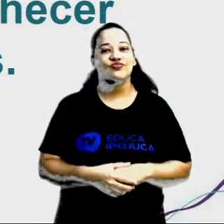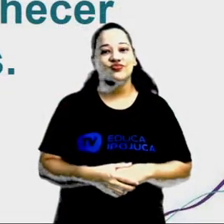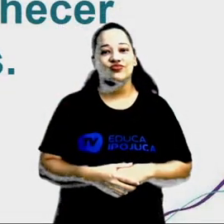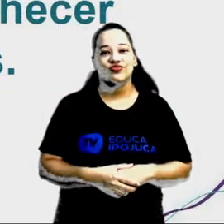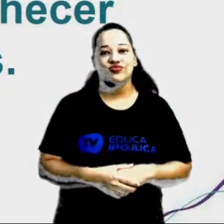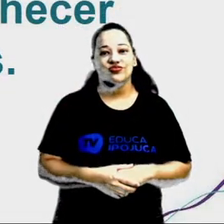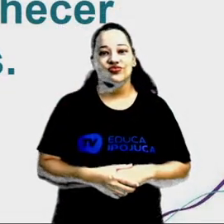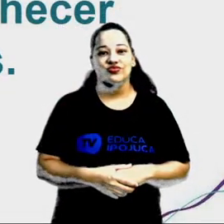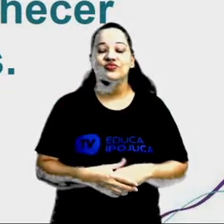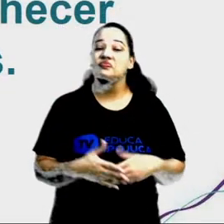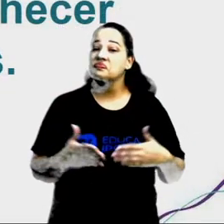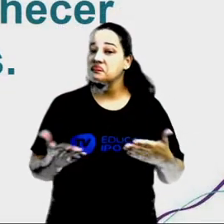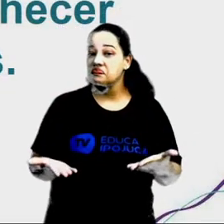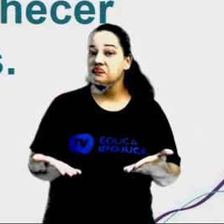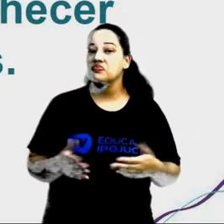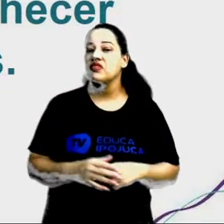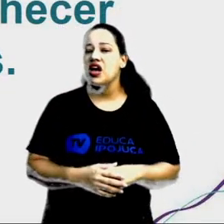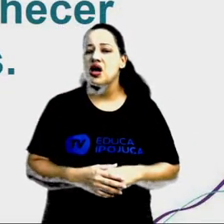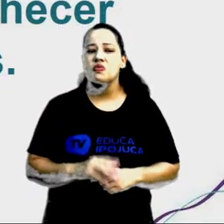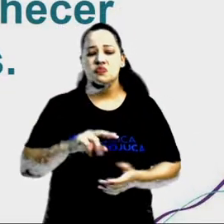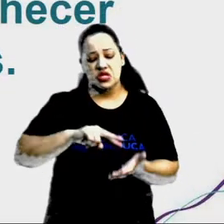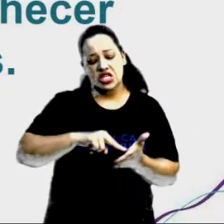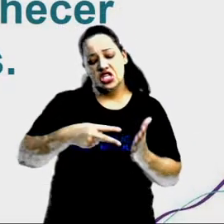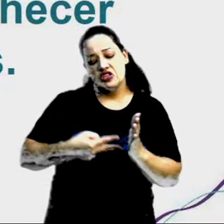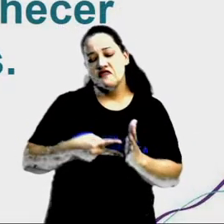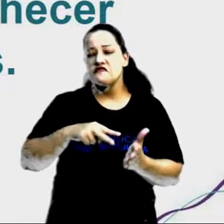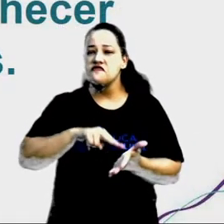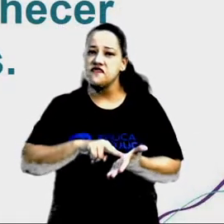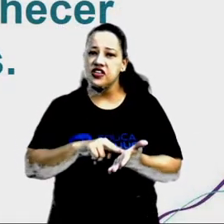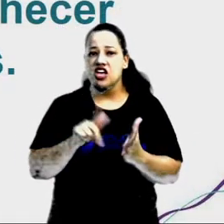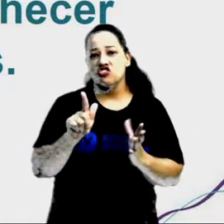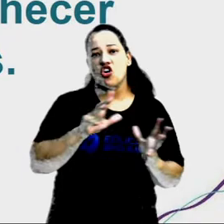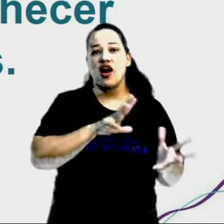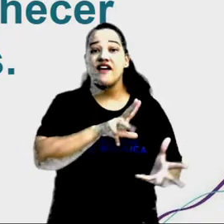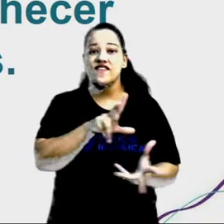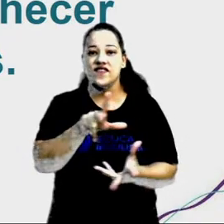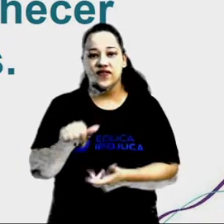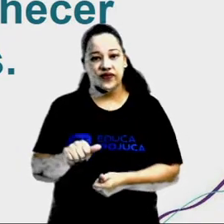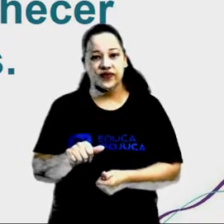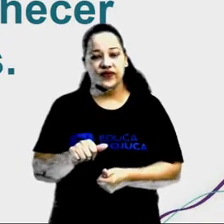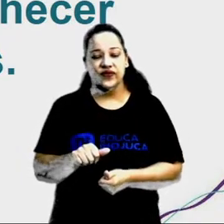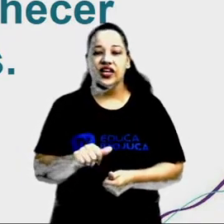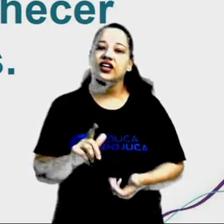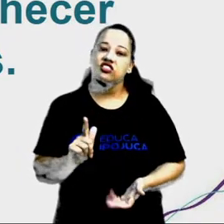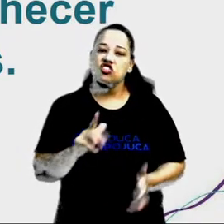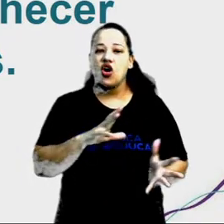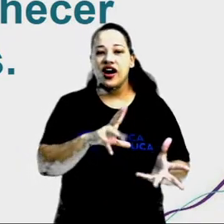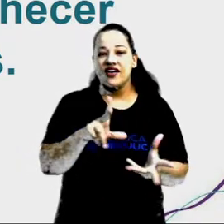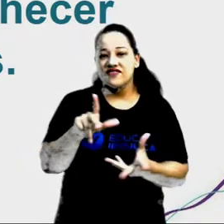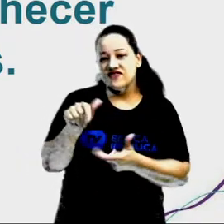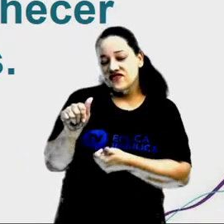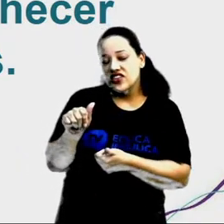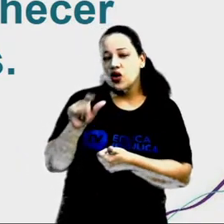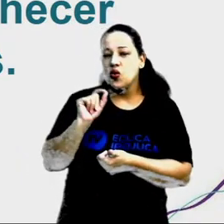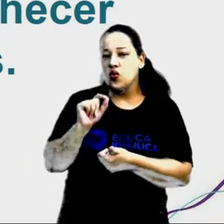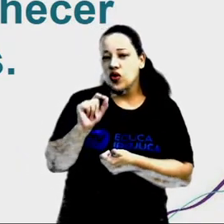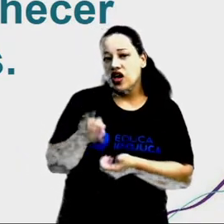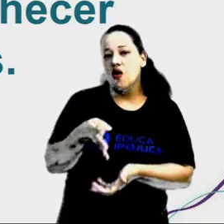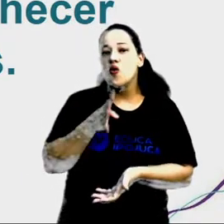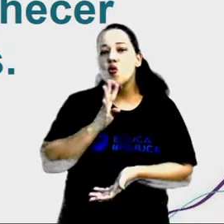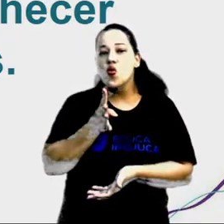Mas afinal, o que é geografia? A geografia é uma forma de conhecer